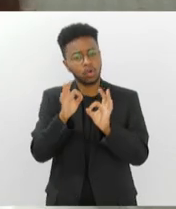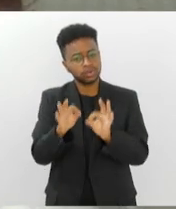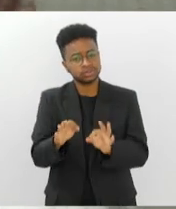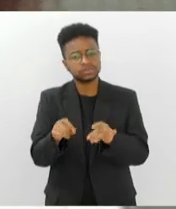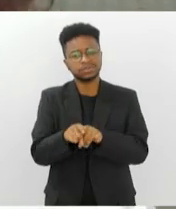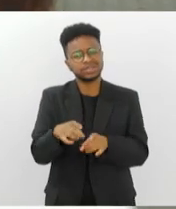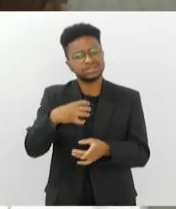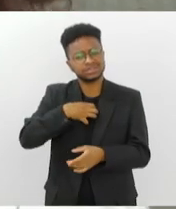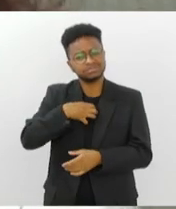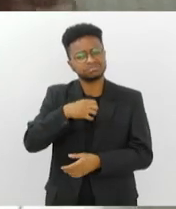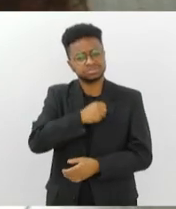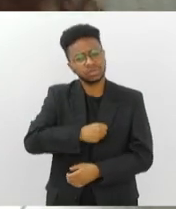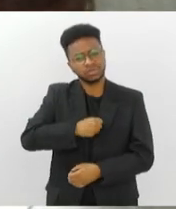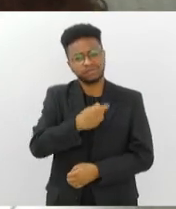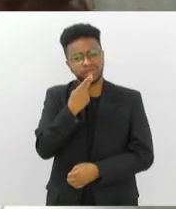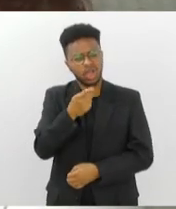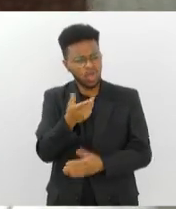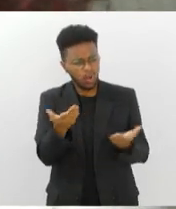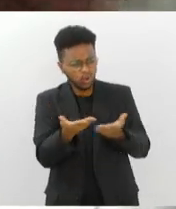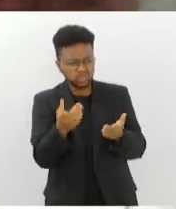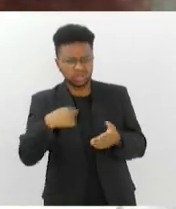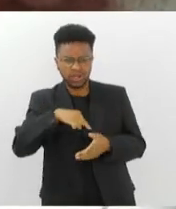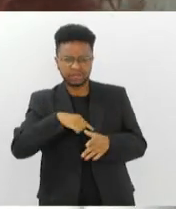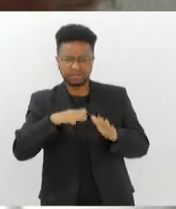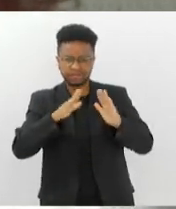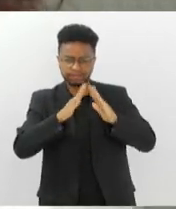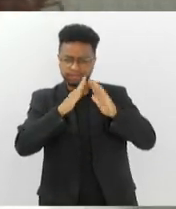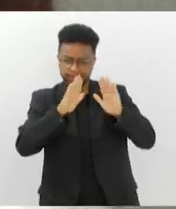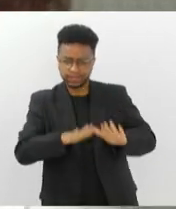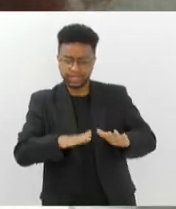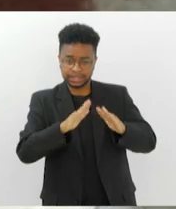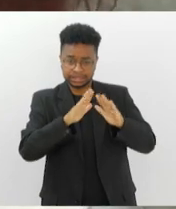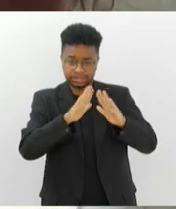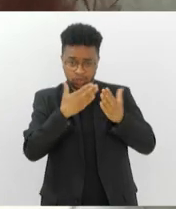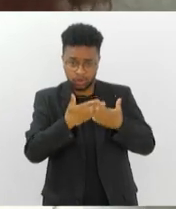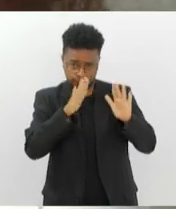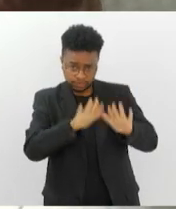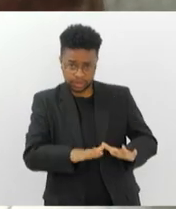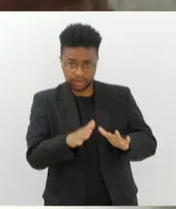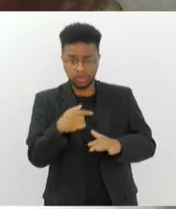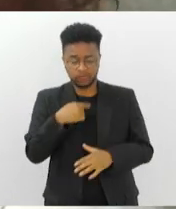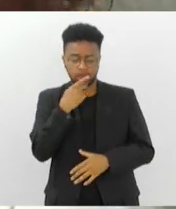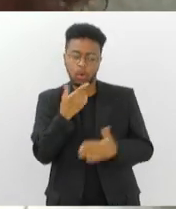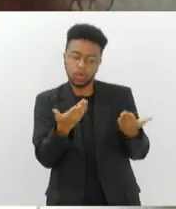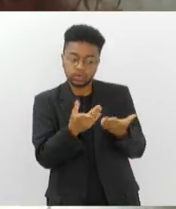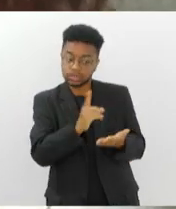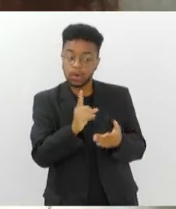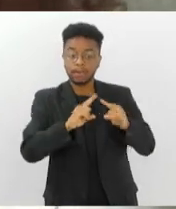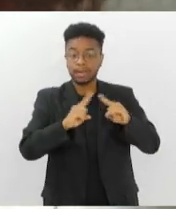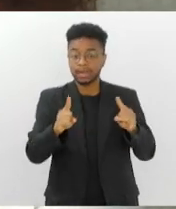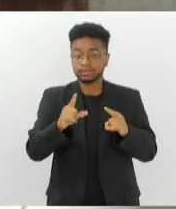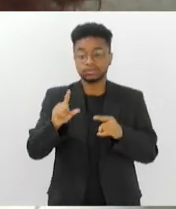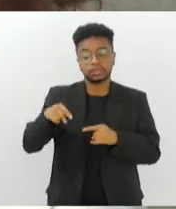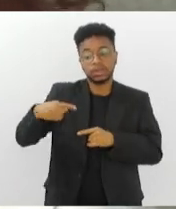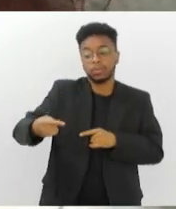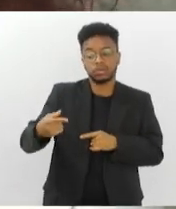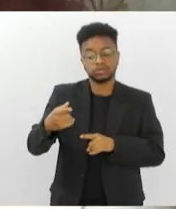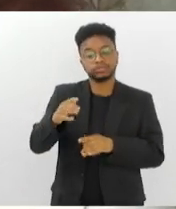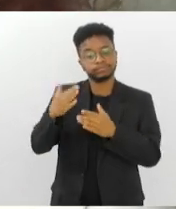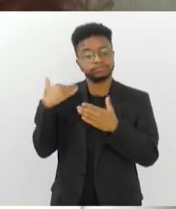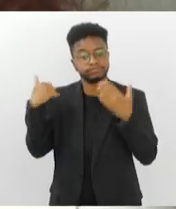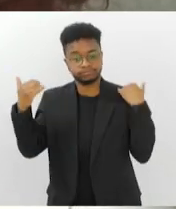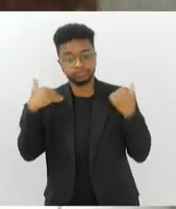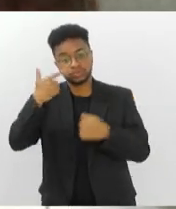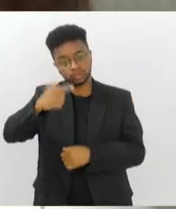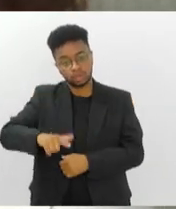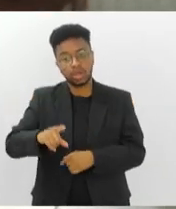sem ter falso de falar, ah, a gente não vai sair da sala hoje. Ah, e hoje ainda não, mas na próxima vez a gente vai. Então, eles se animam e a gente vai vendo